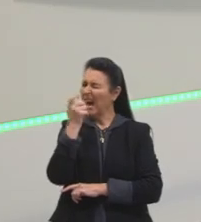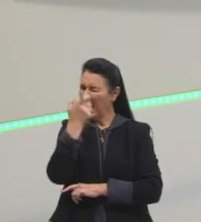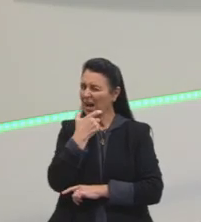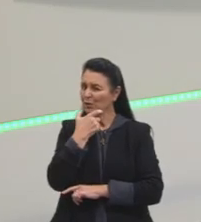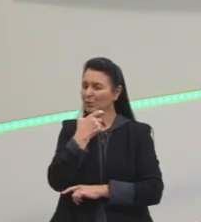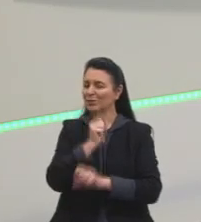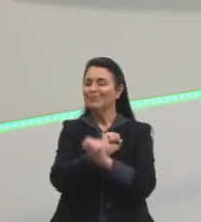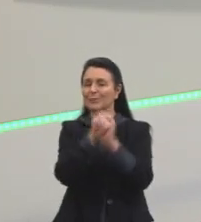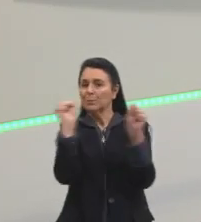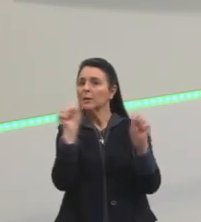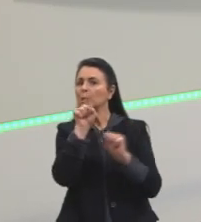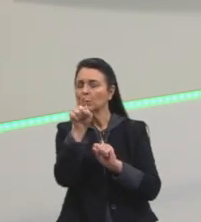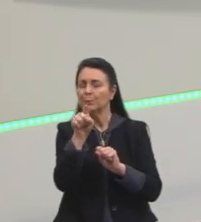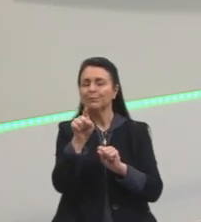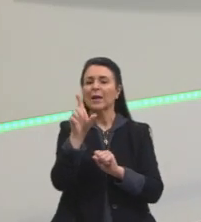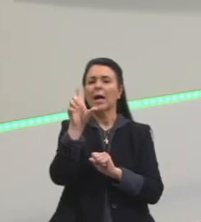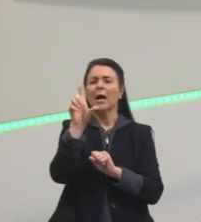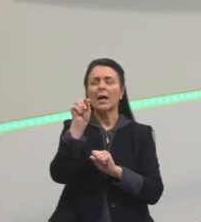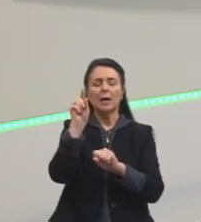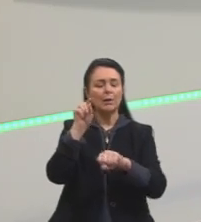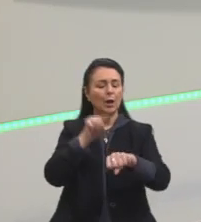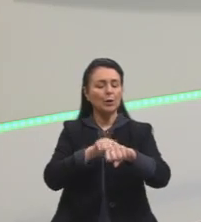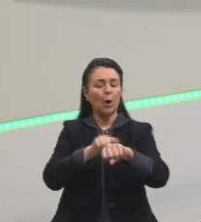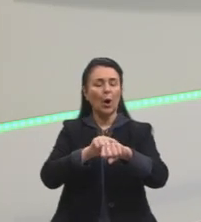manhã, vamos lá, 10 horas na praia,